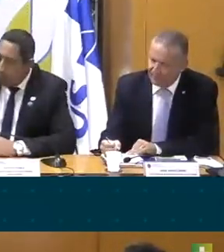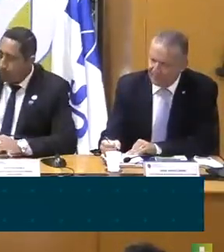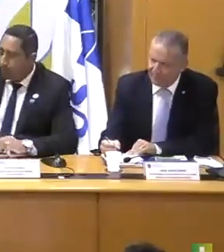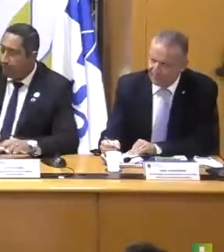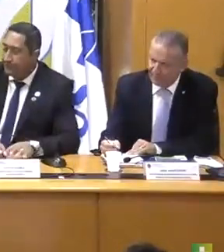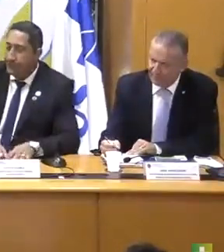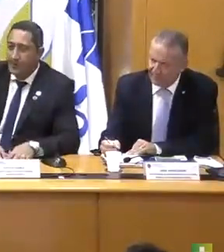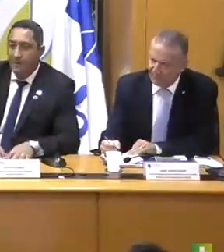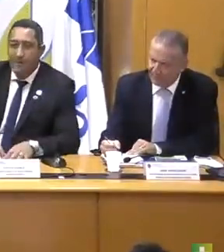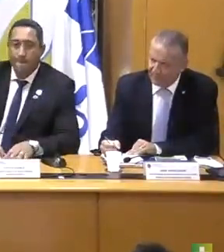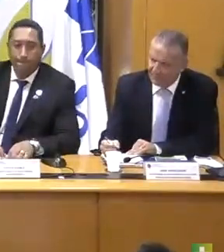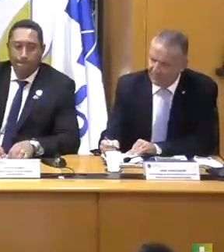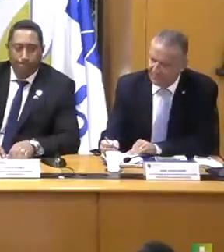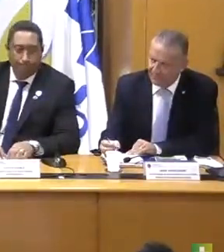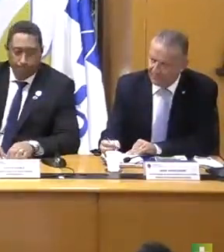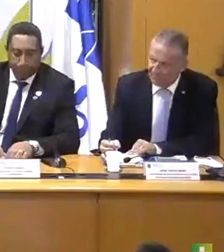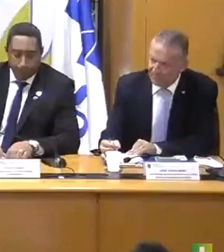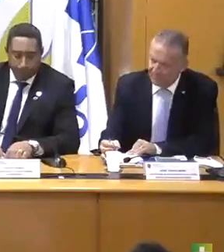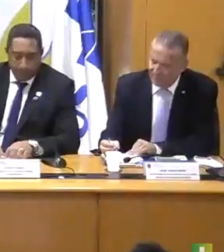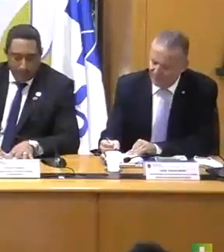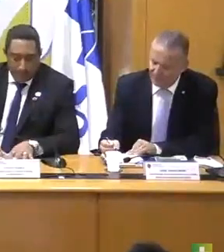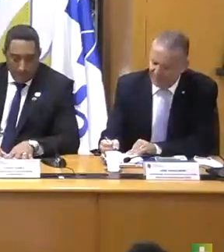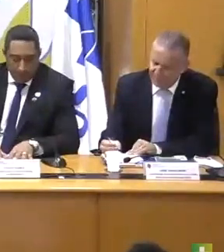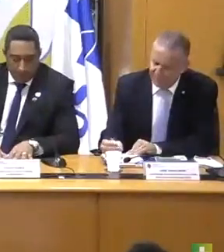uma equipe de absoluta excelência pelos melhores especialistas do Brasil. 1 acompanhamento Brasil. E uma absoluto, pouquinho